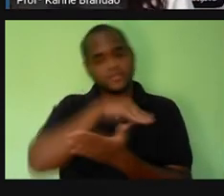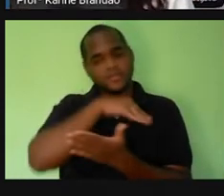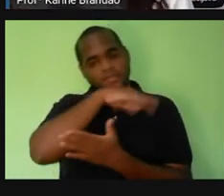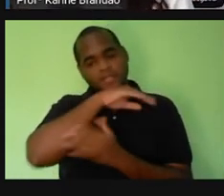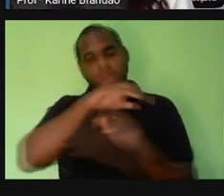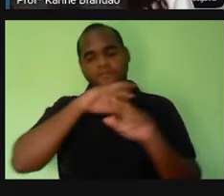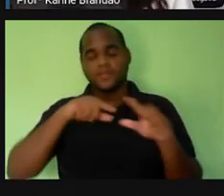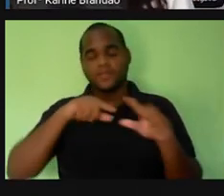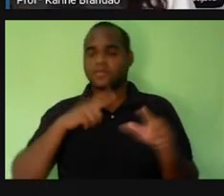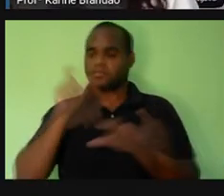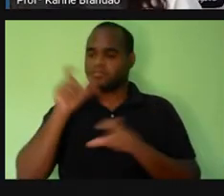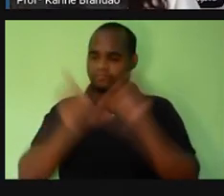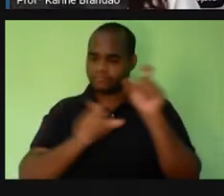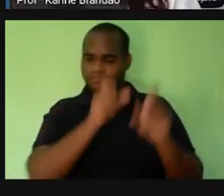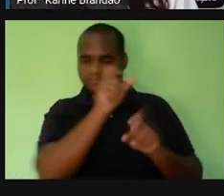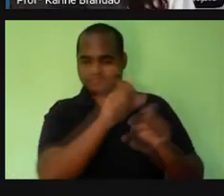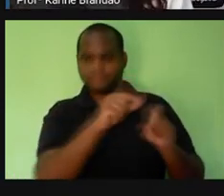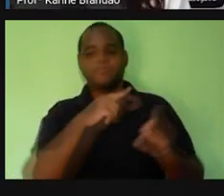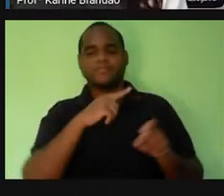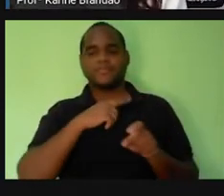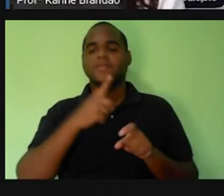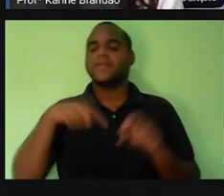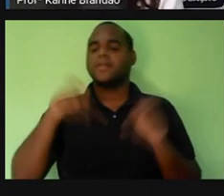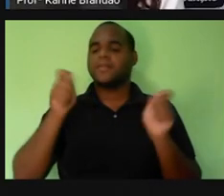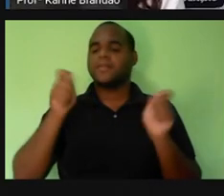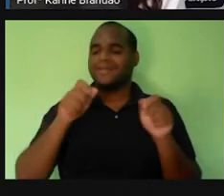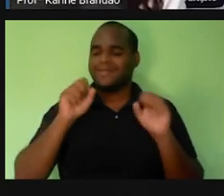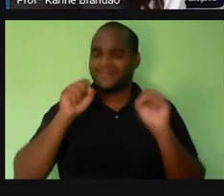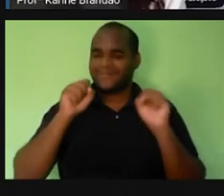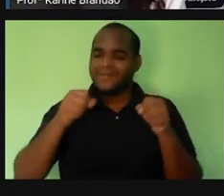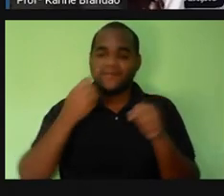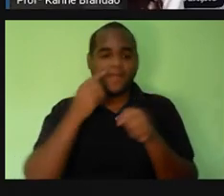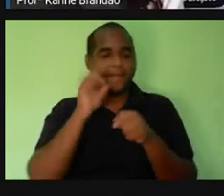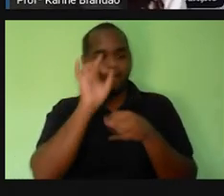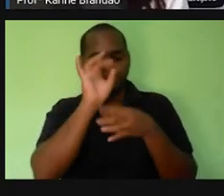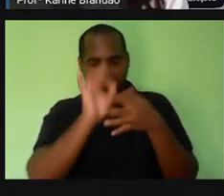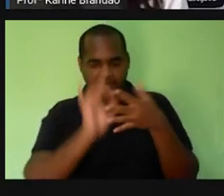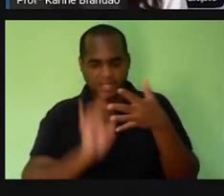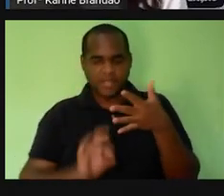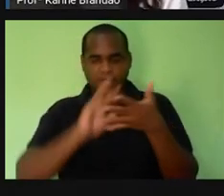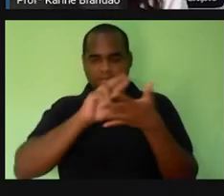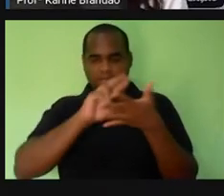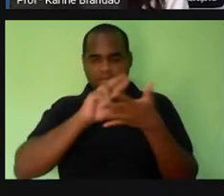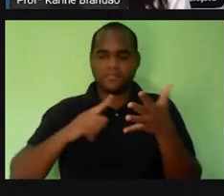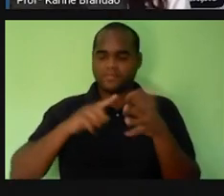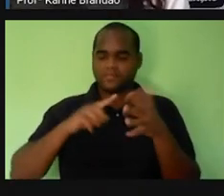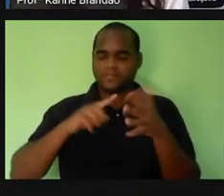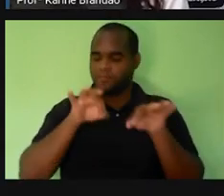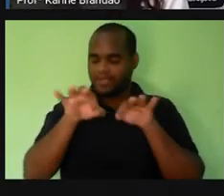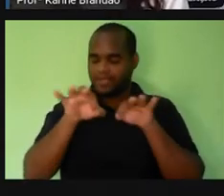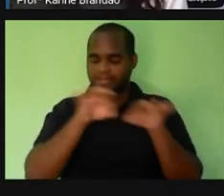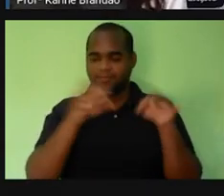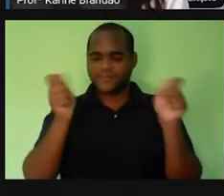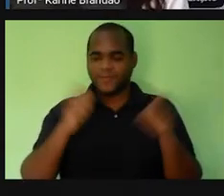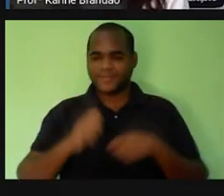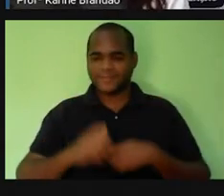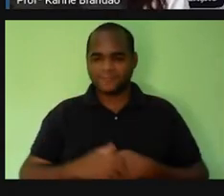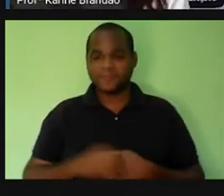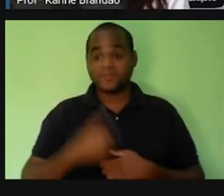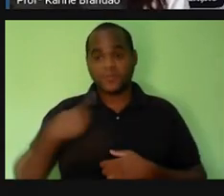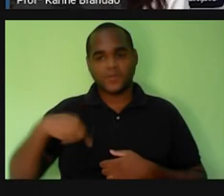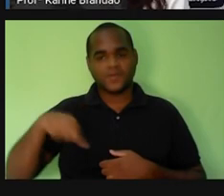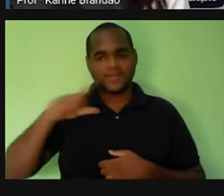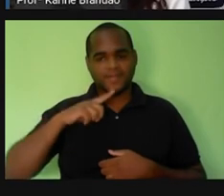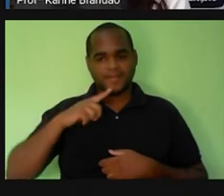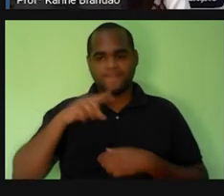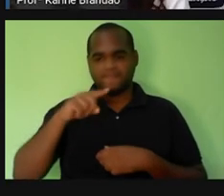nós mesmos, né? A gente precisou criar critérios e criar níveis de organização, que é o que a gente vai ver um pouco mais a